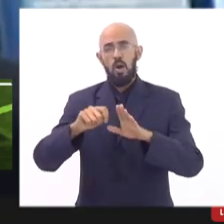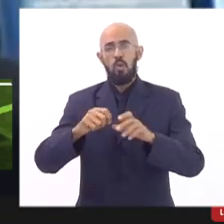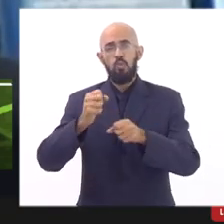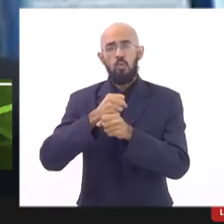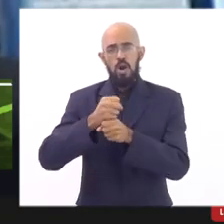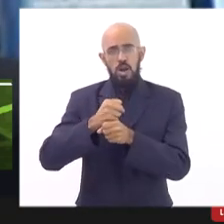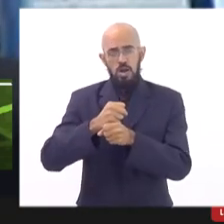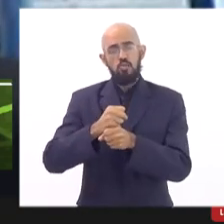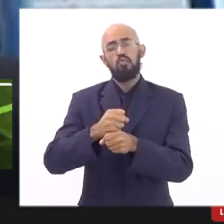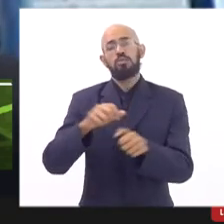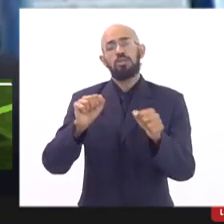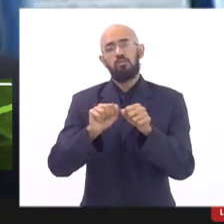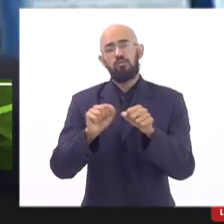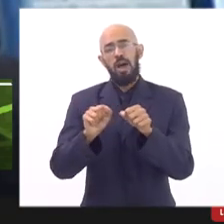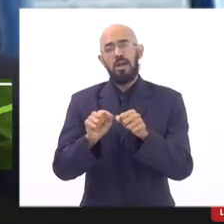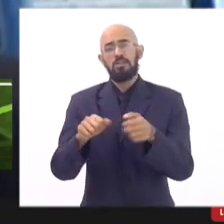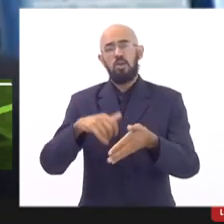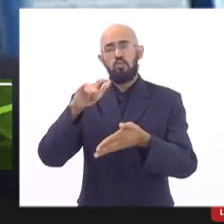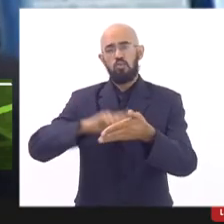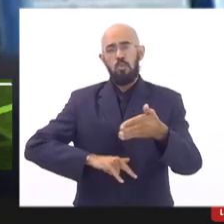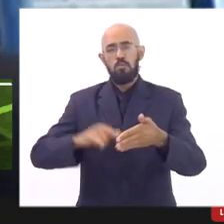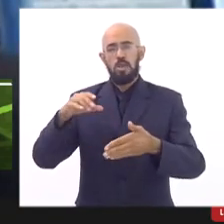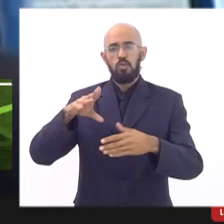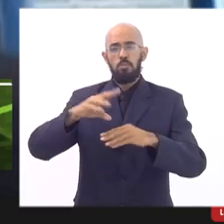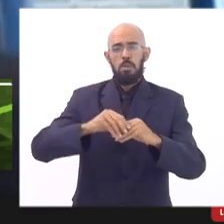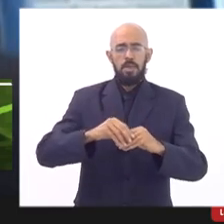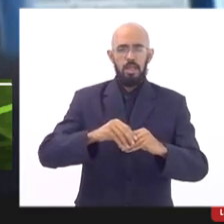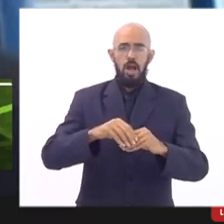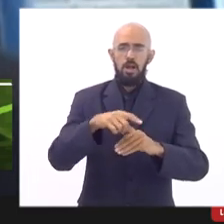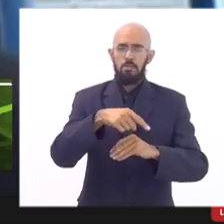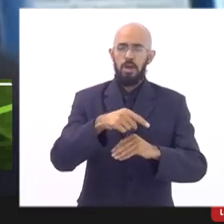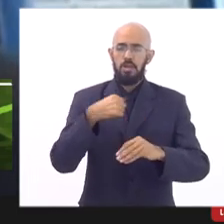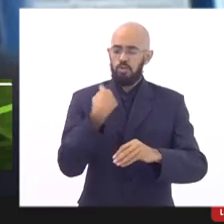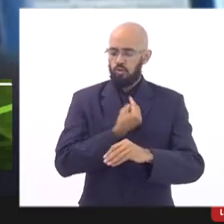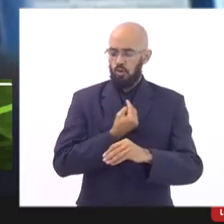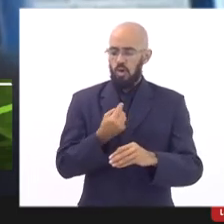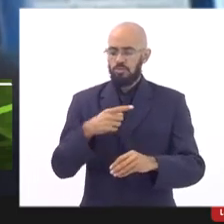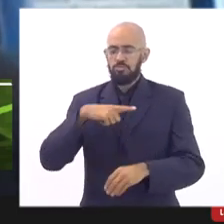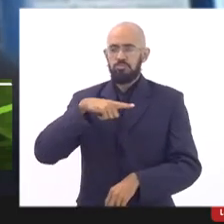adendo a esse contrato a esse termo para que nós fiquemos